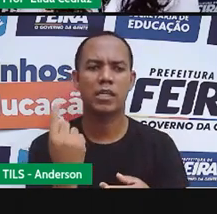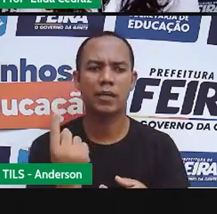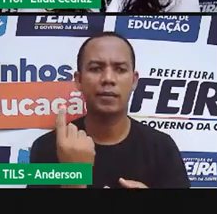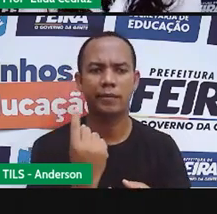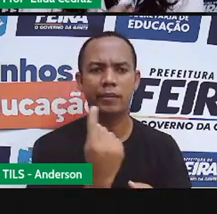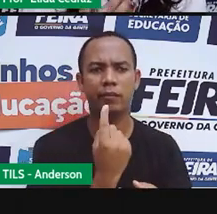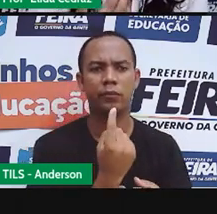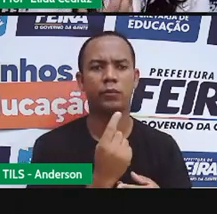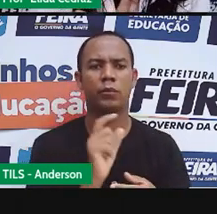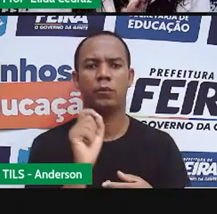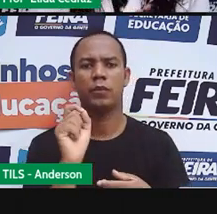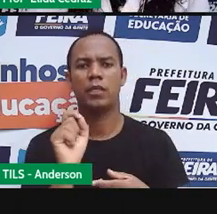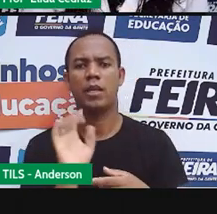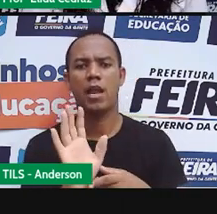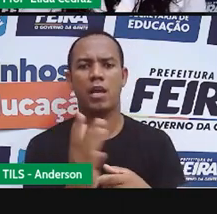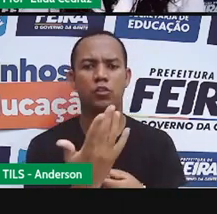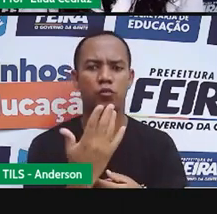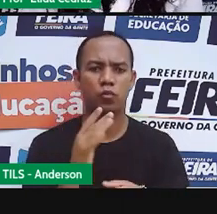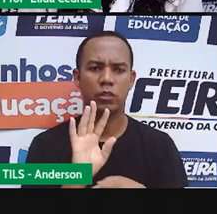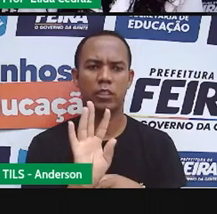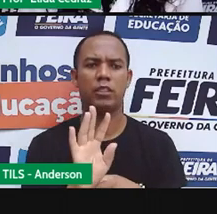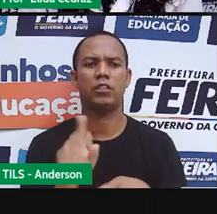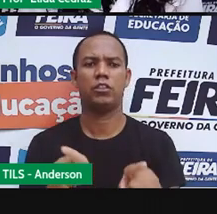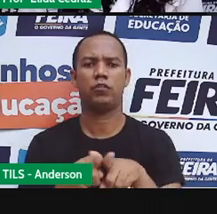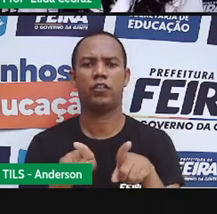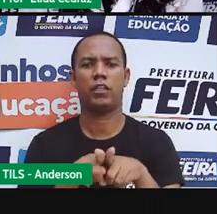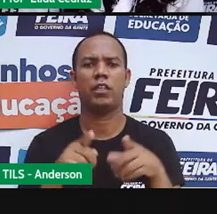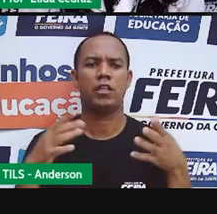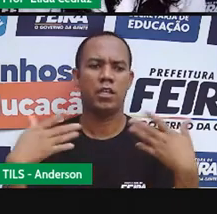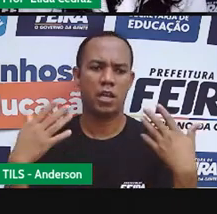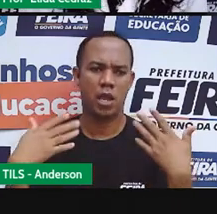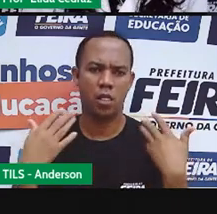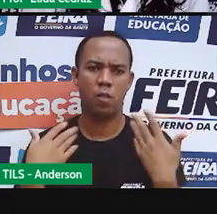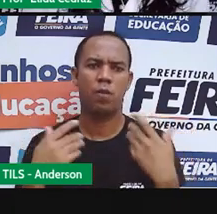reage de uma forma ao calor.